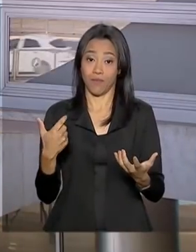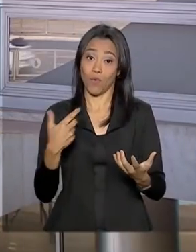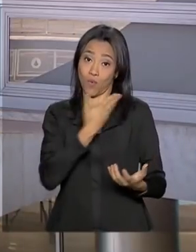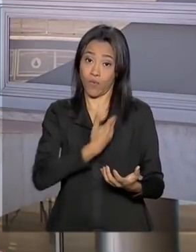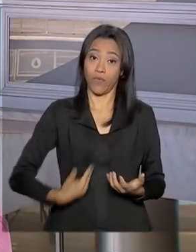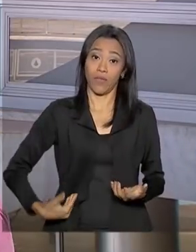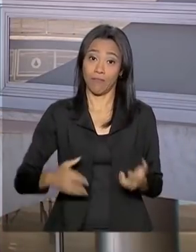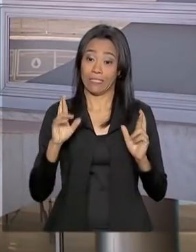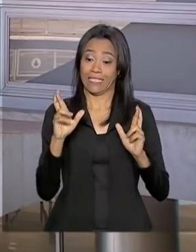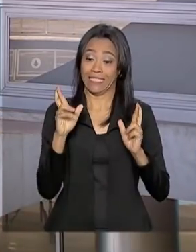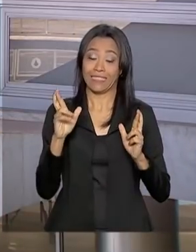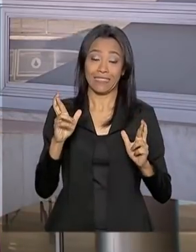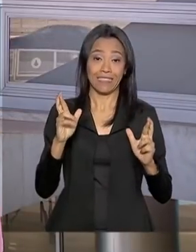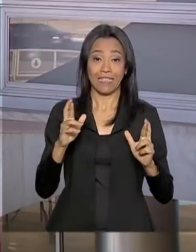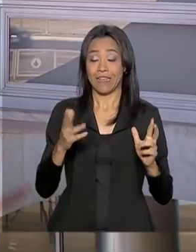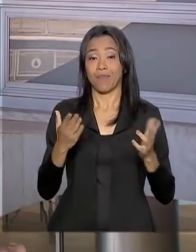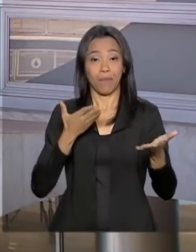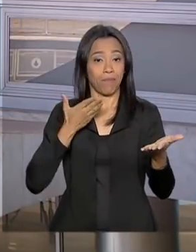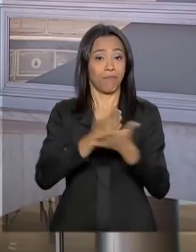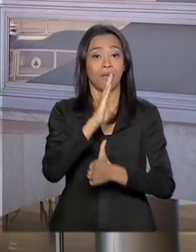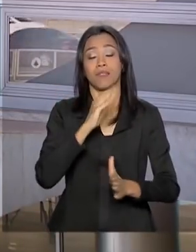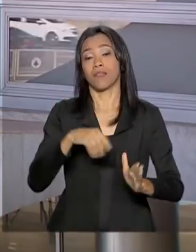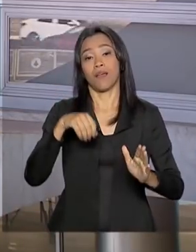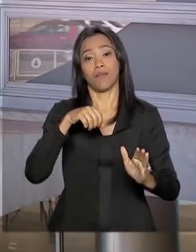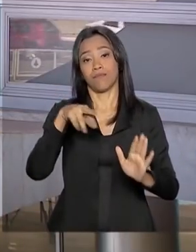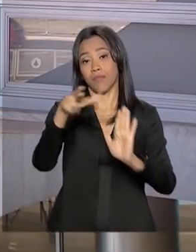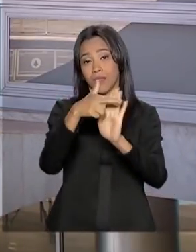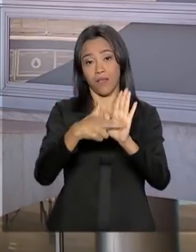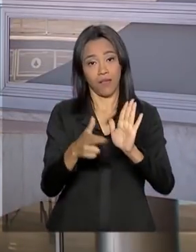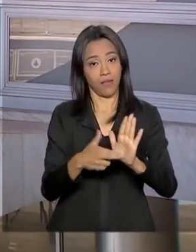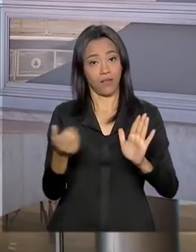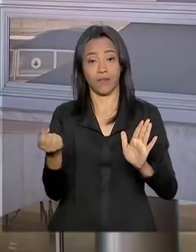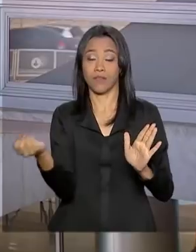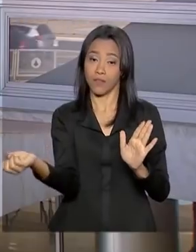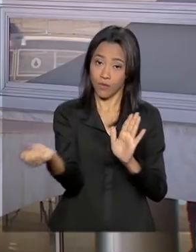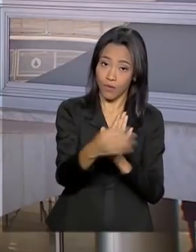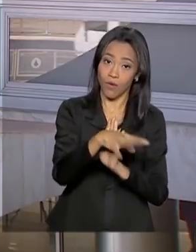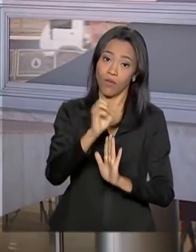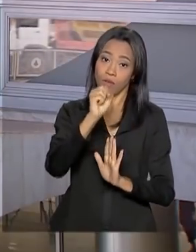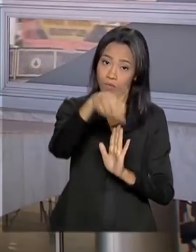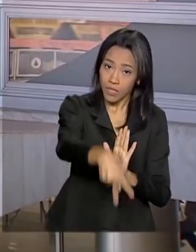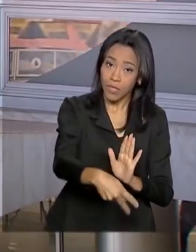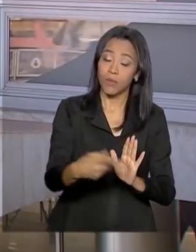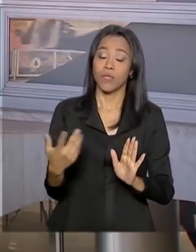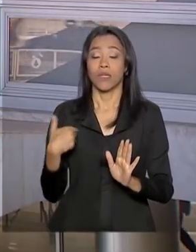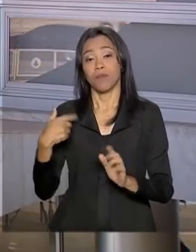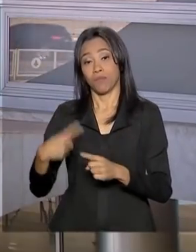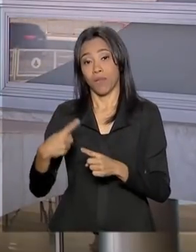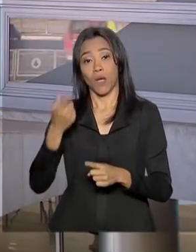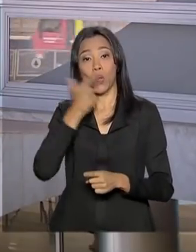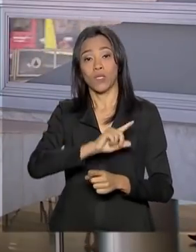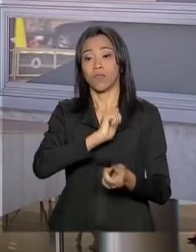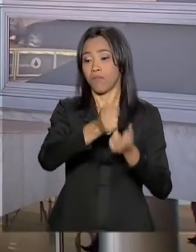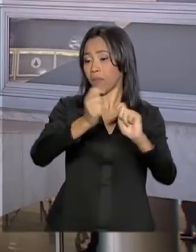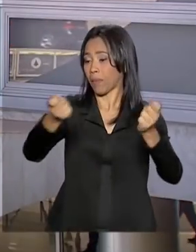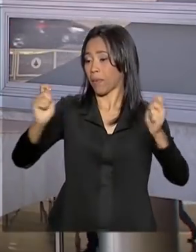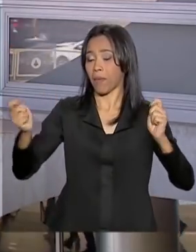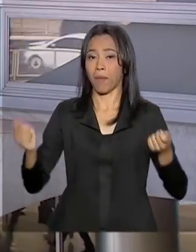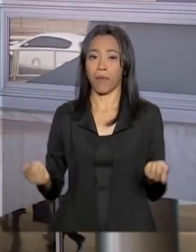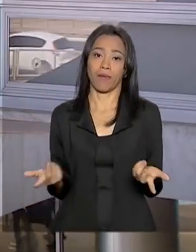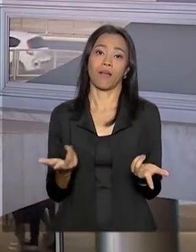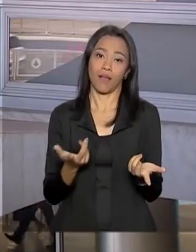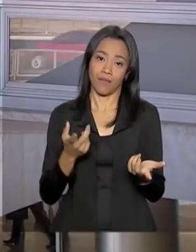com a reforma da Previdência para tentar equilibrar as contas públicas, mas, neste momento, o que está em jogo mesmo é a liberação desse